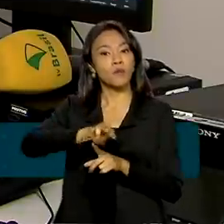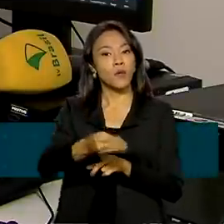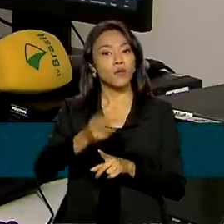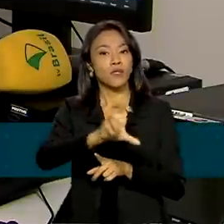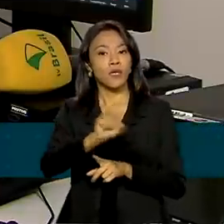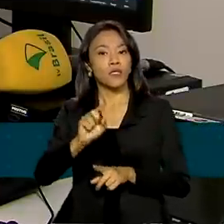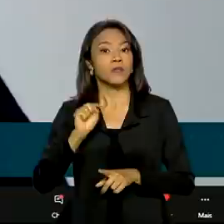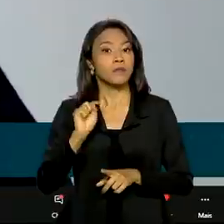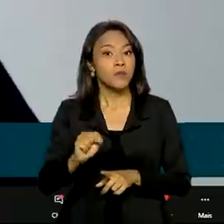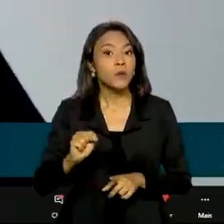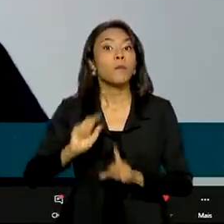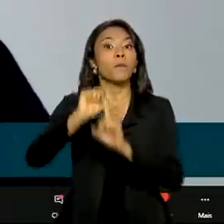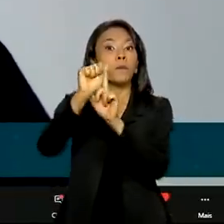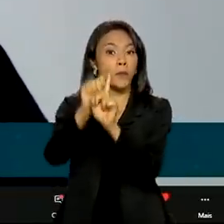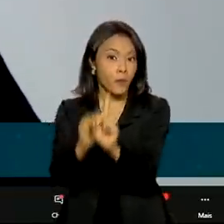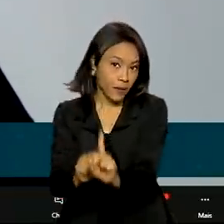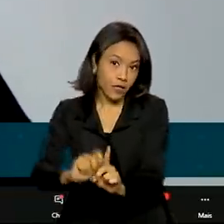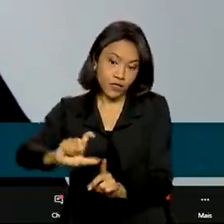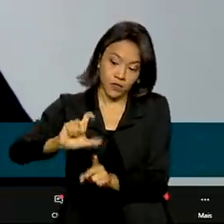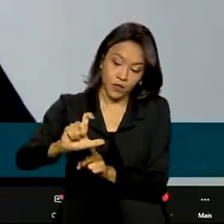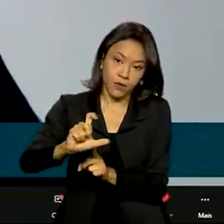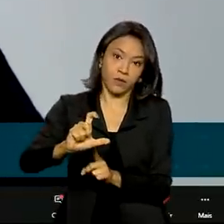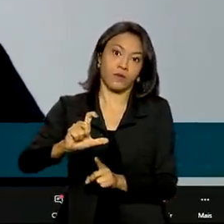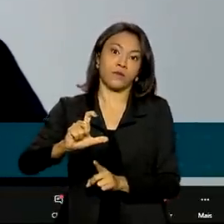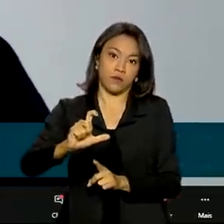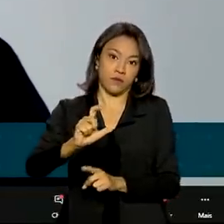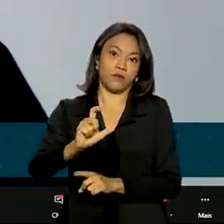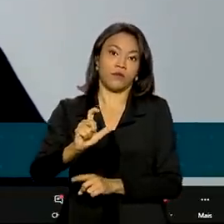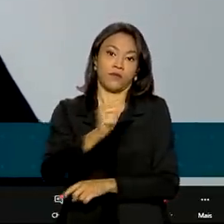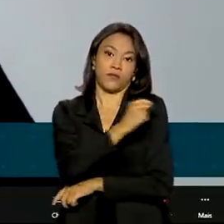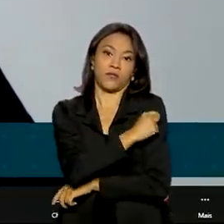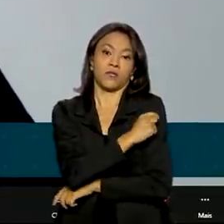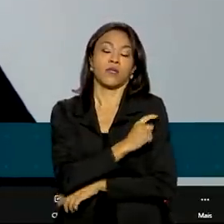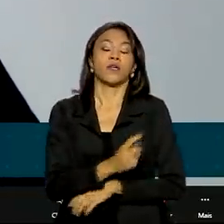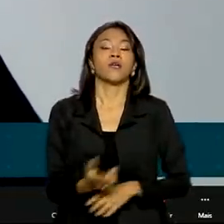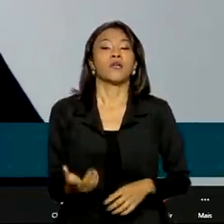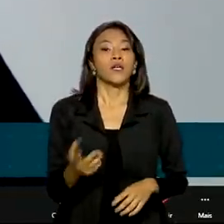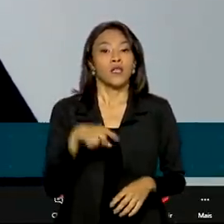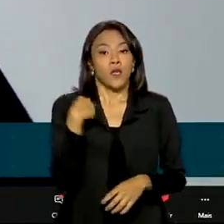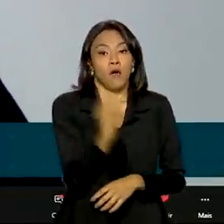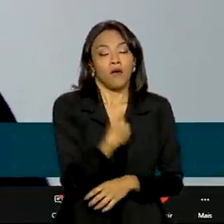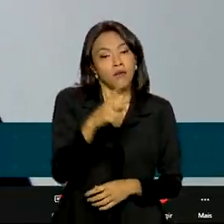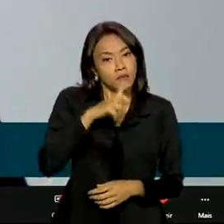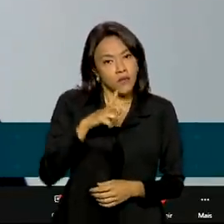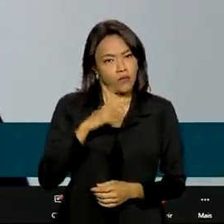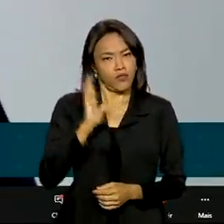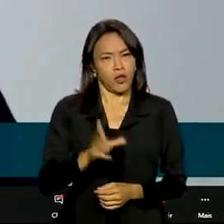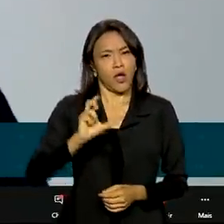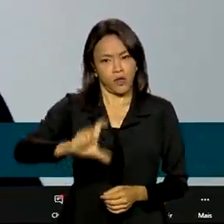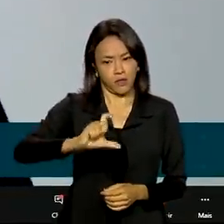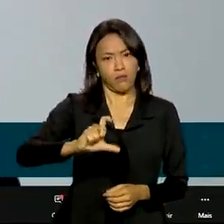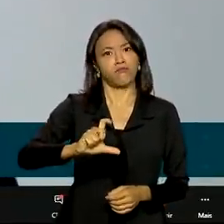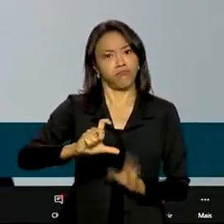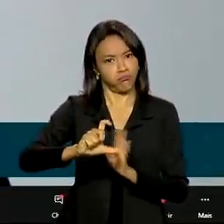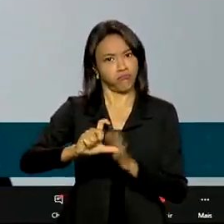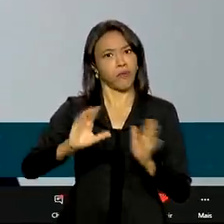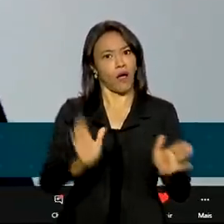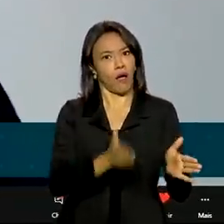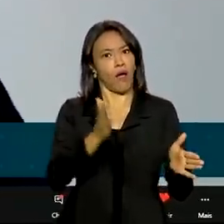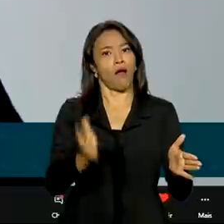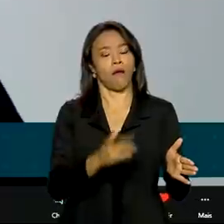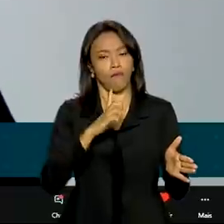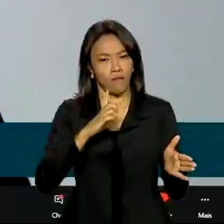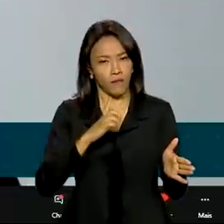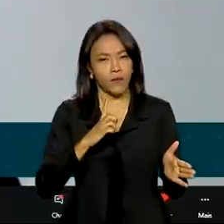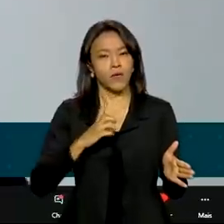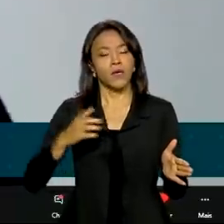doses por mês. A gente já tem essa quantidade produzida e a nossa contratualização